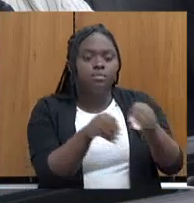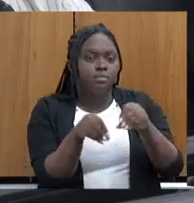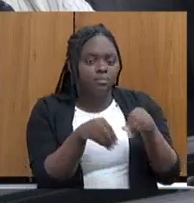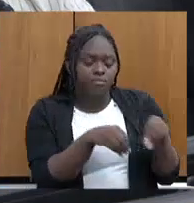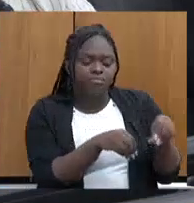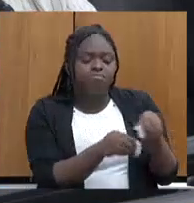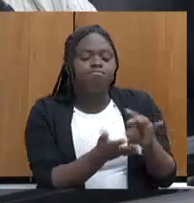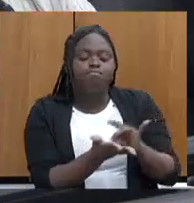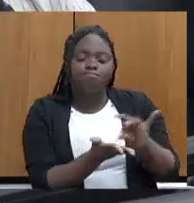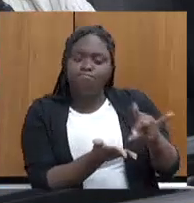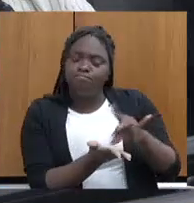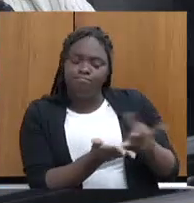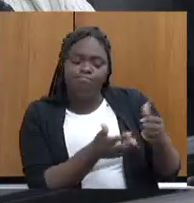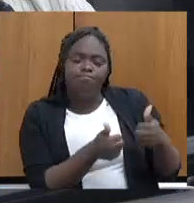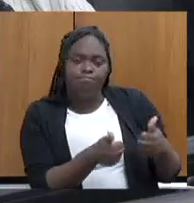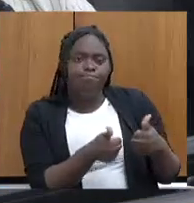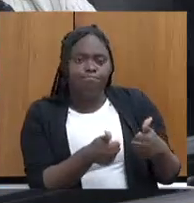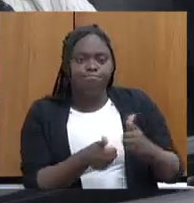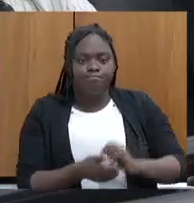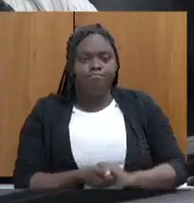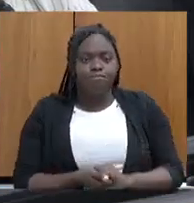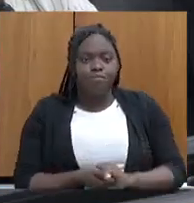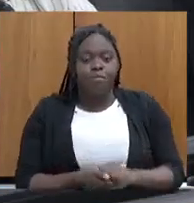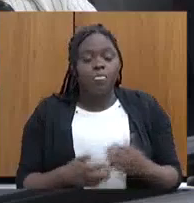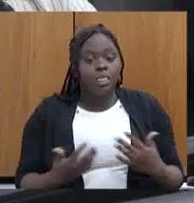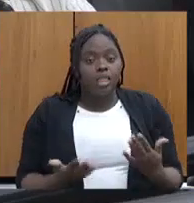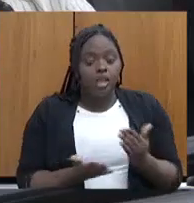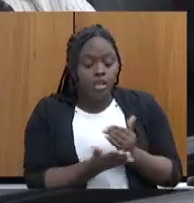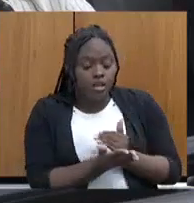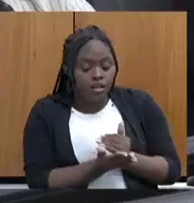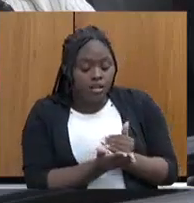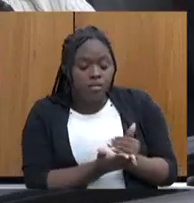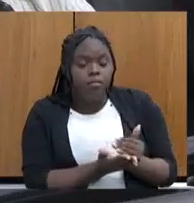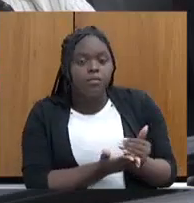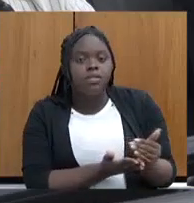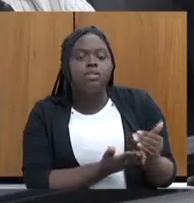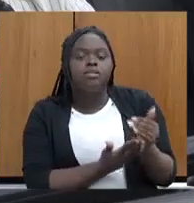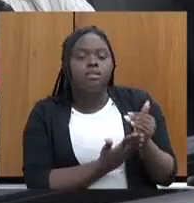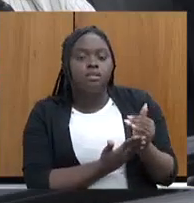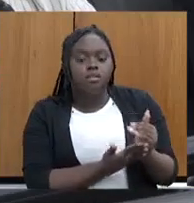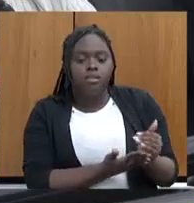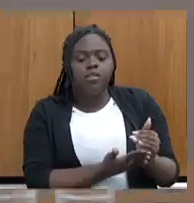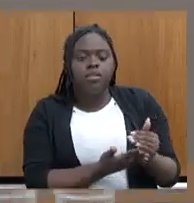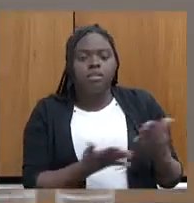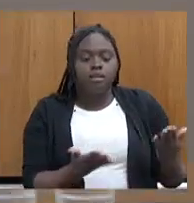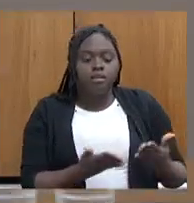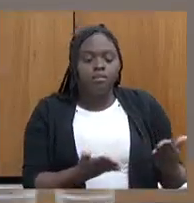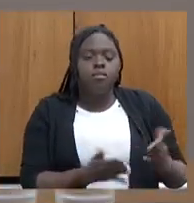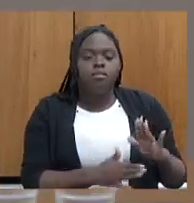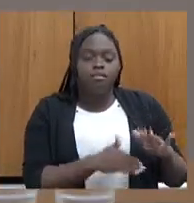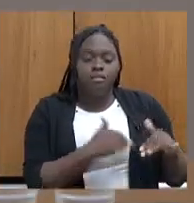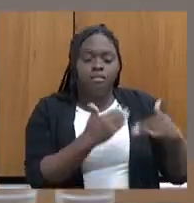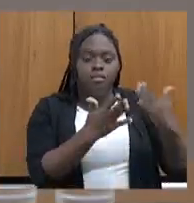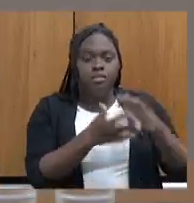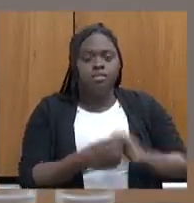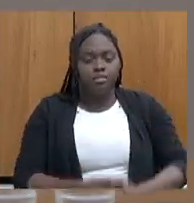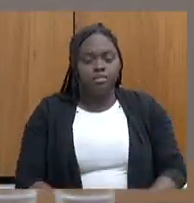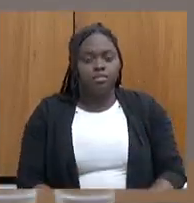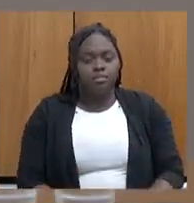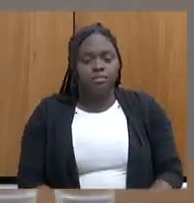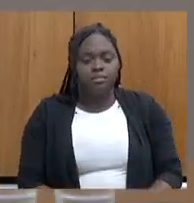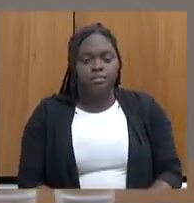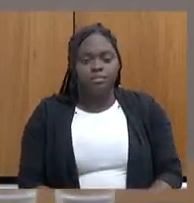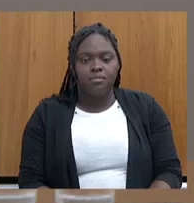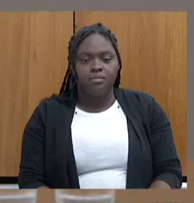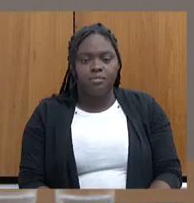Para plantar bem, para mexer com a terra. Então, eles estão começando aqui uma qualificação na produção. Por favor.